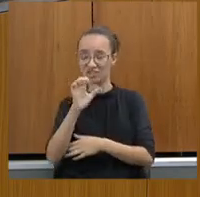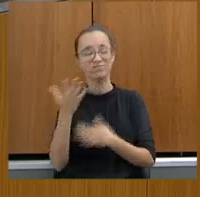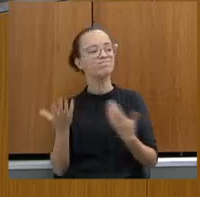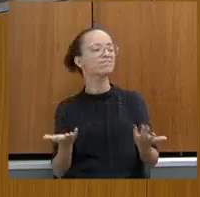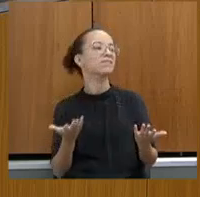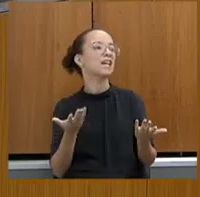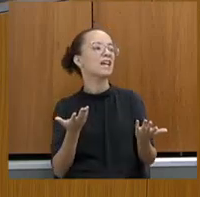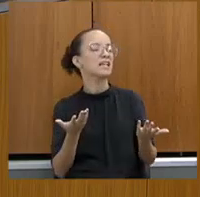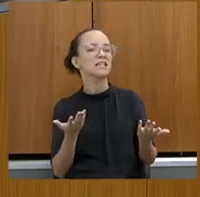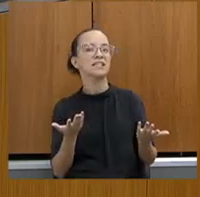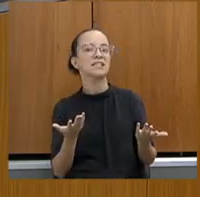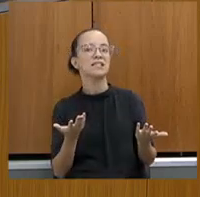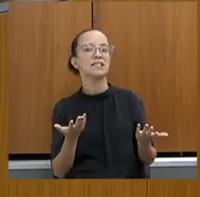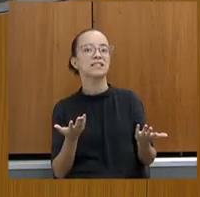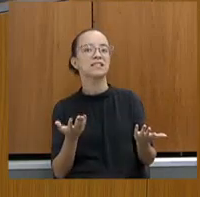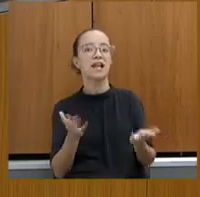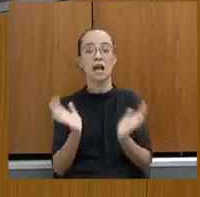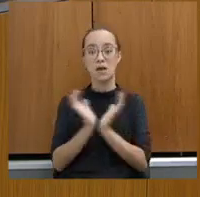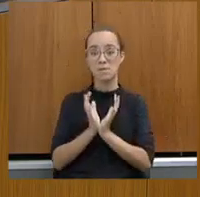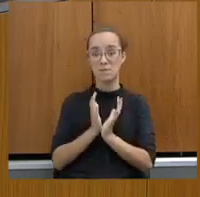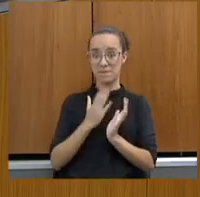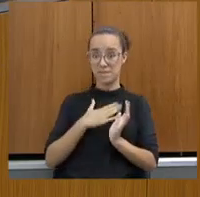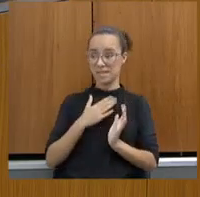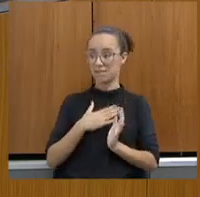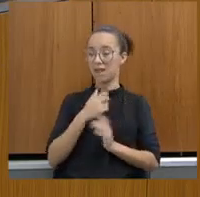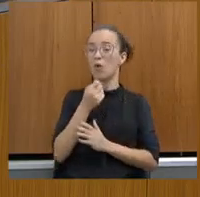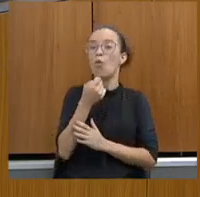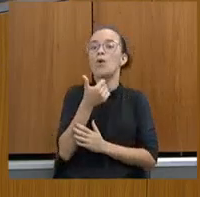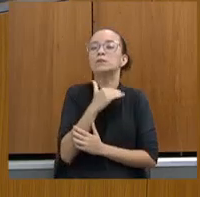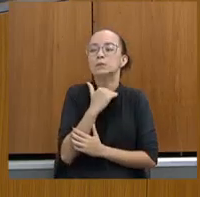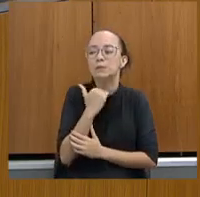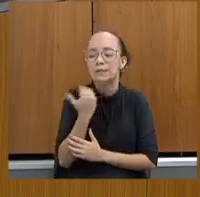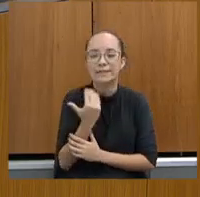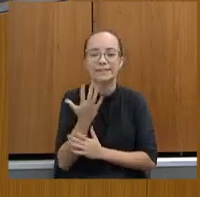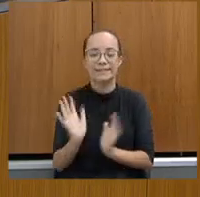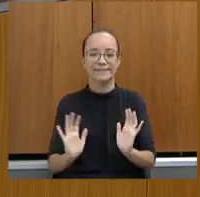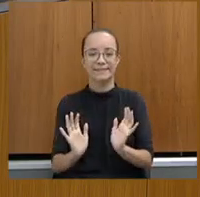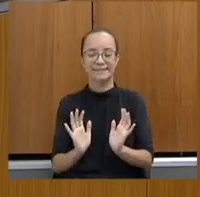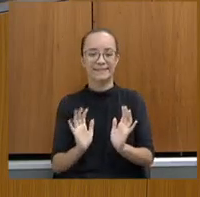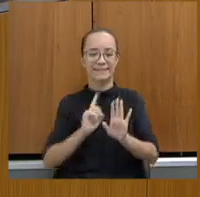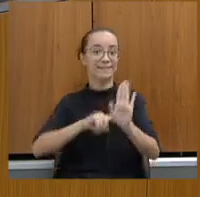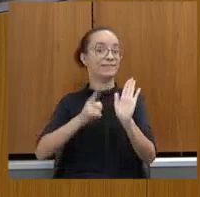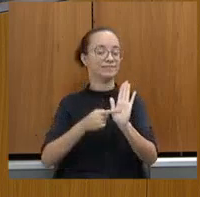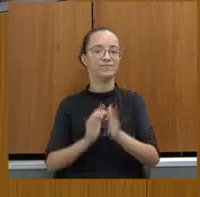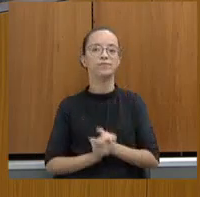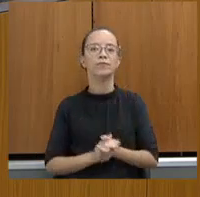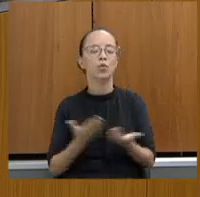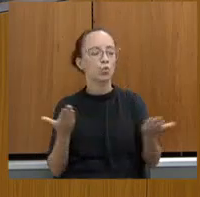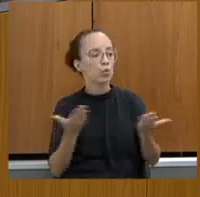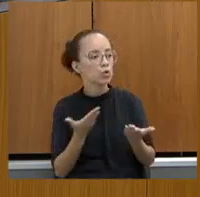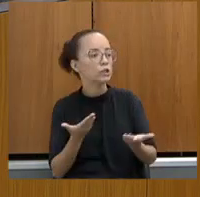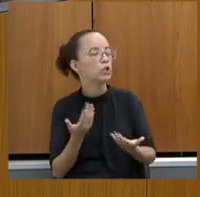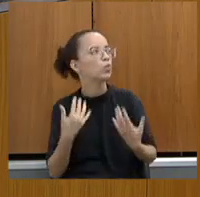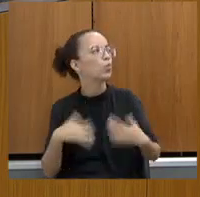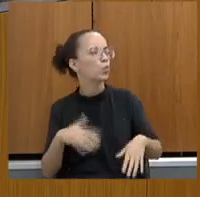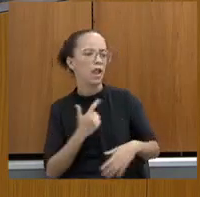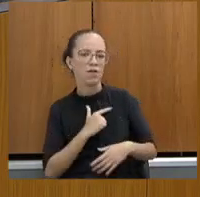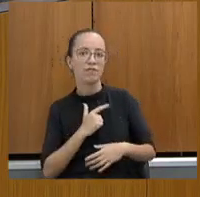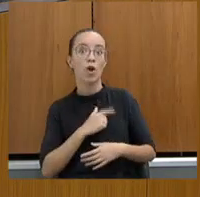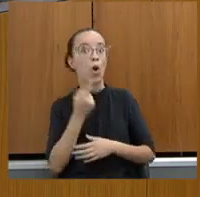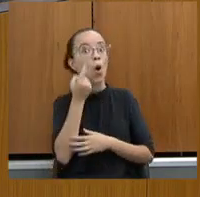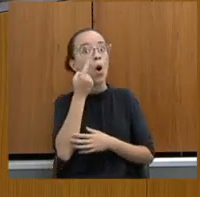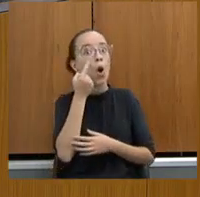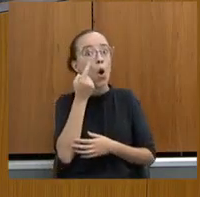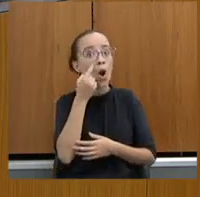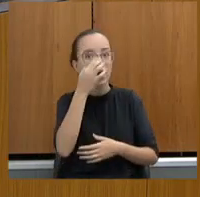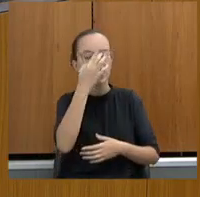está ficando tão feia... Minha equipe aqui está quase morrendo. coisa está ficando tão feia, mas tão feia, que hoje nós temos o chefe